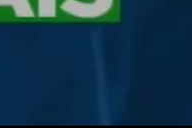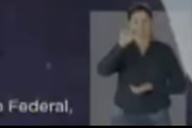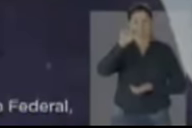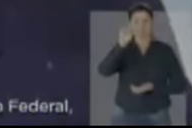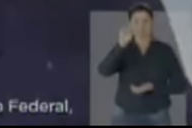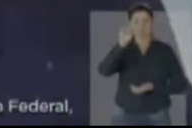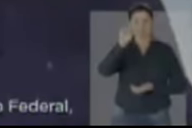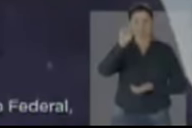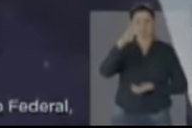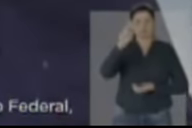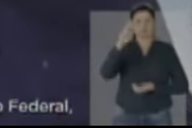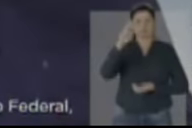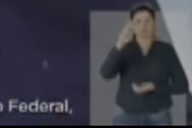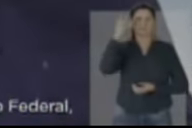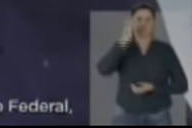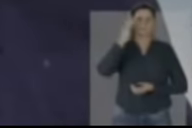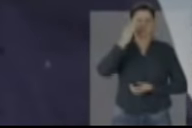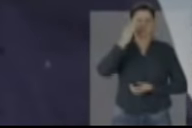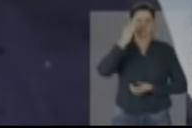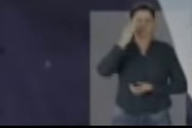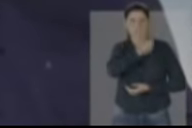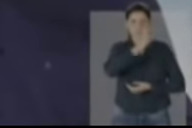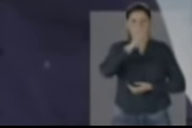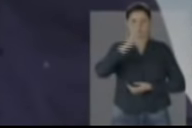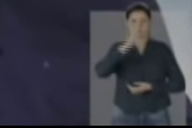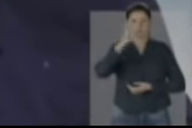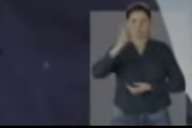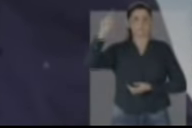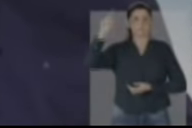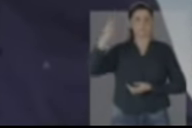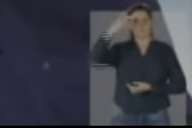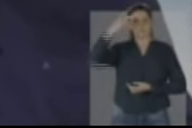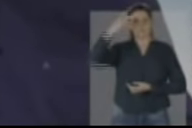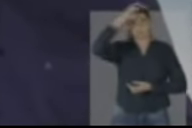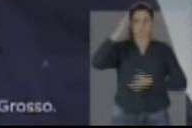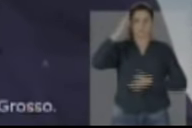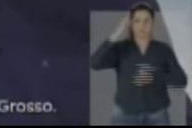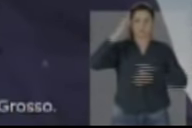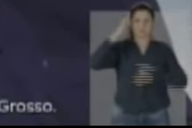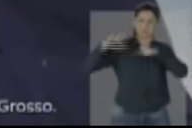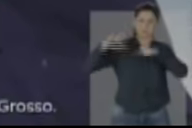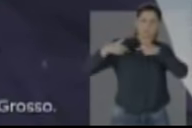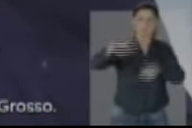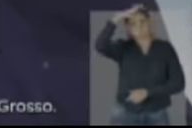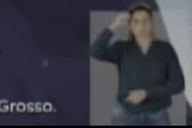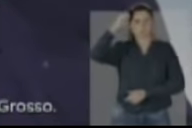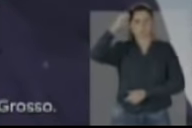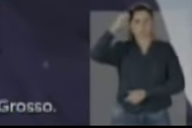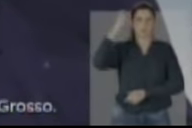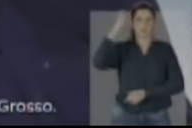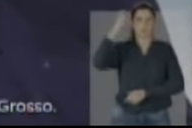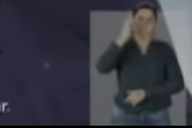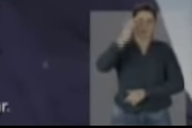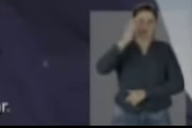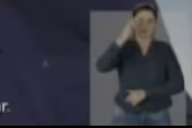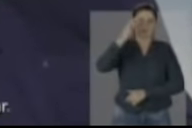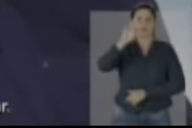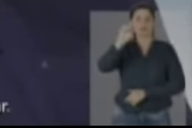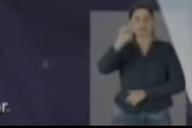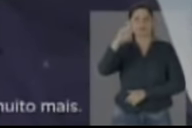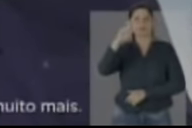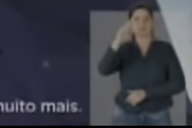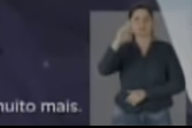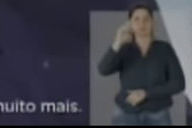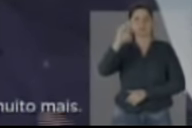Sou Gaspar, candidato a deputado federal, 5555. Fui prefeito três vezes. Sei como trabalhar para o Mato Grosso. Deputado federal é